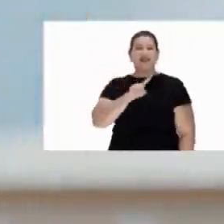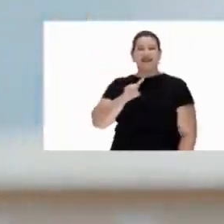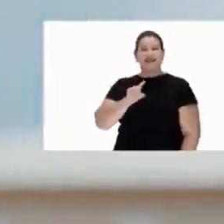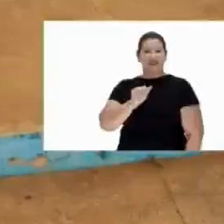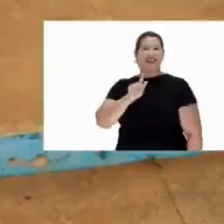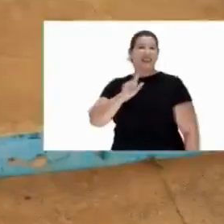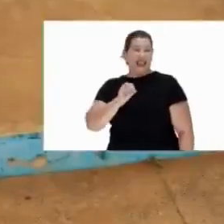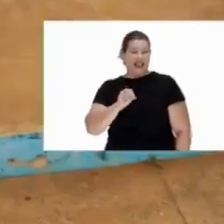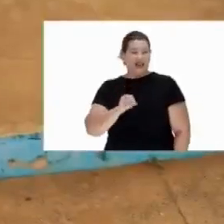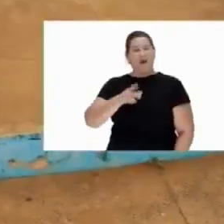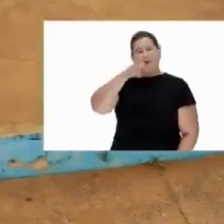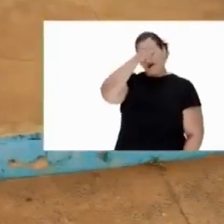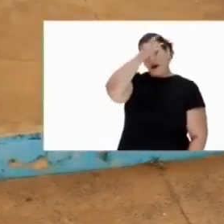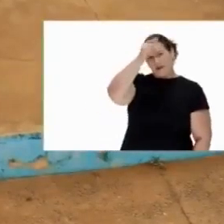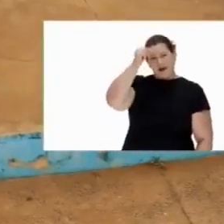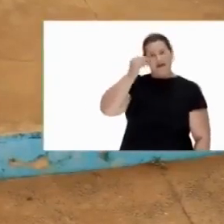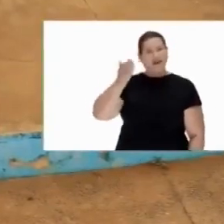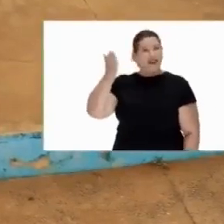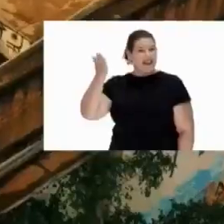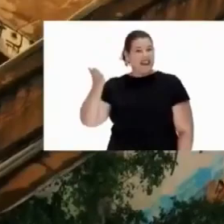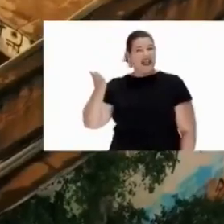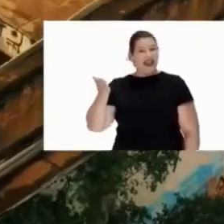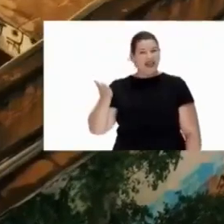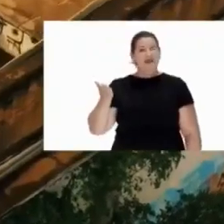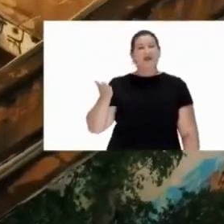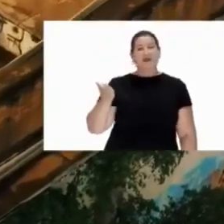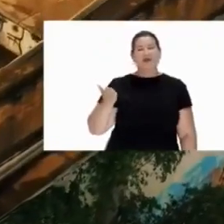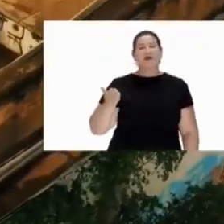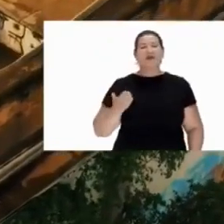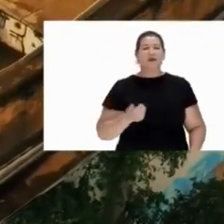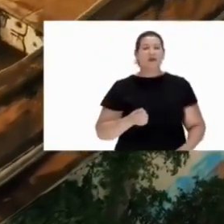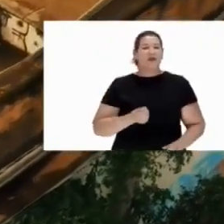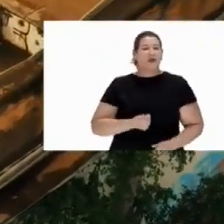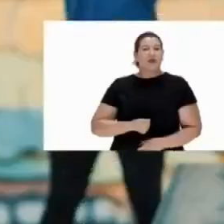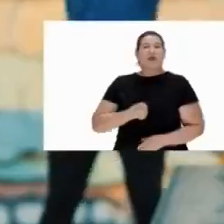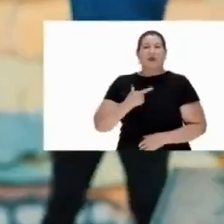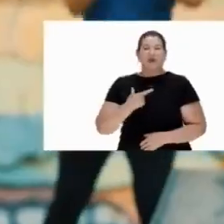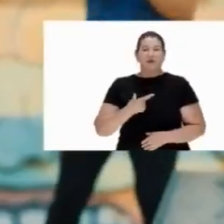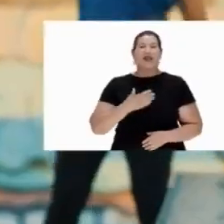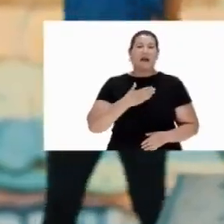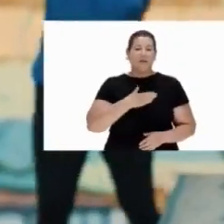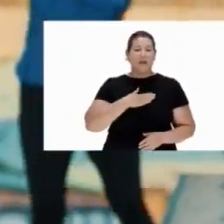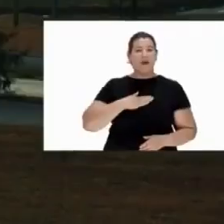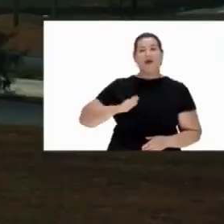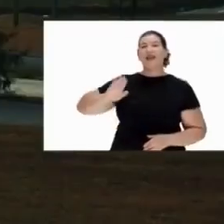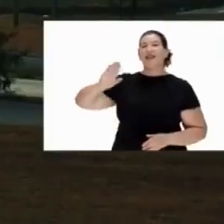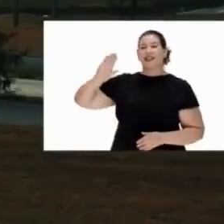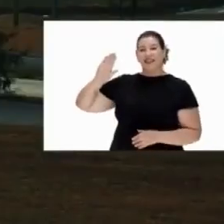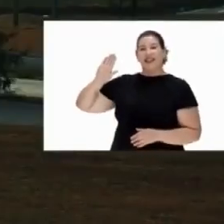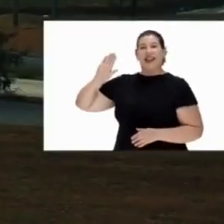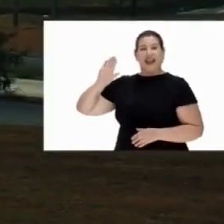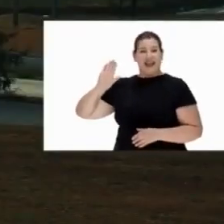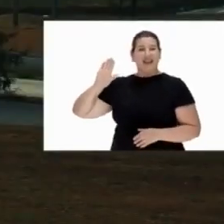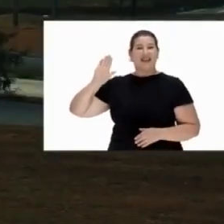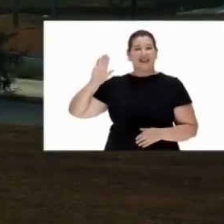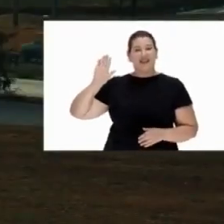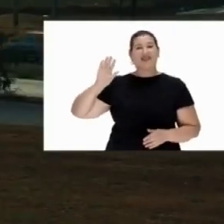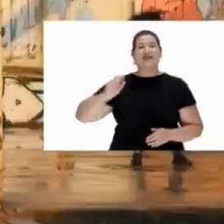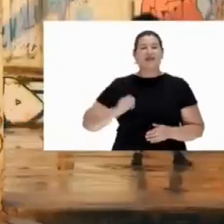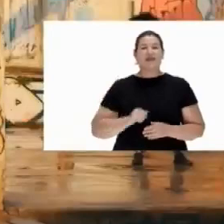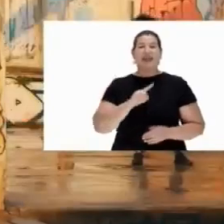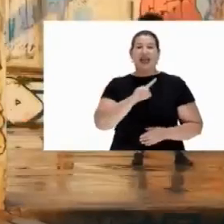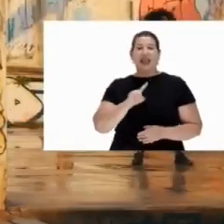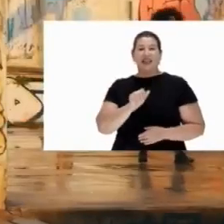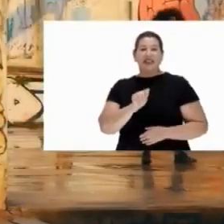prefeito é Zago É meu candidato